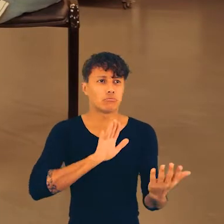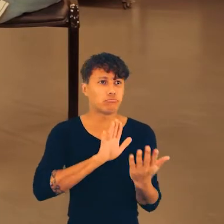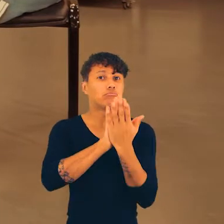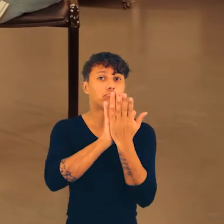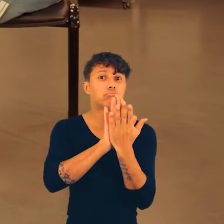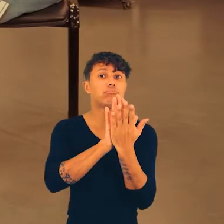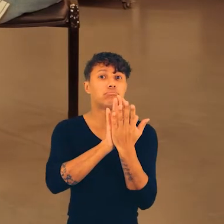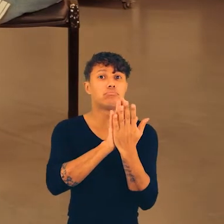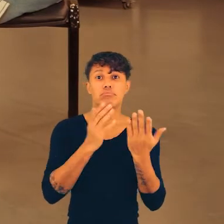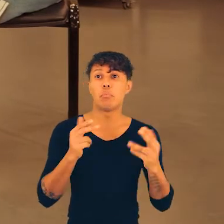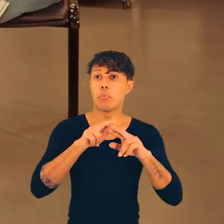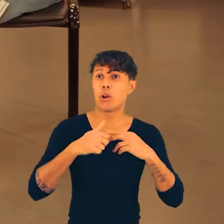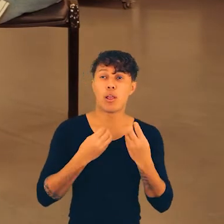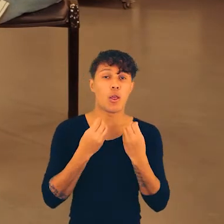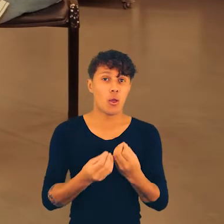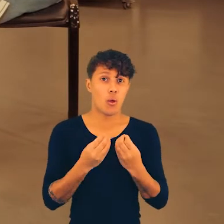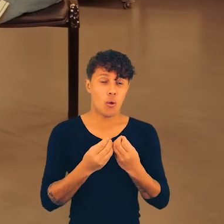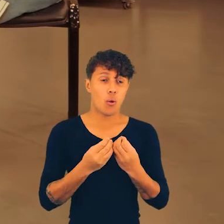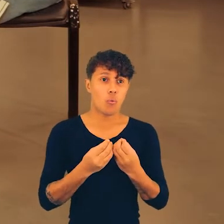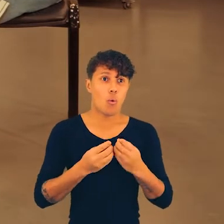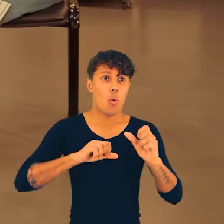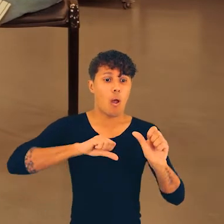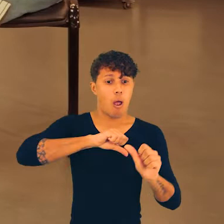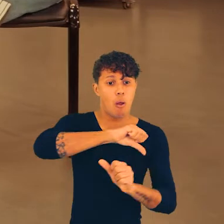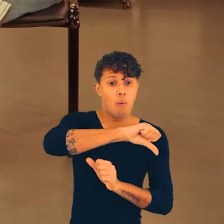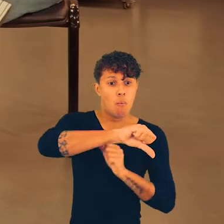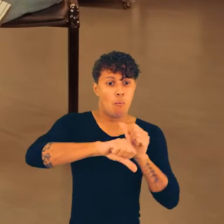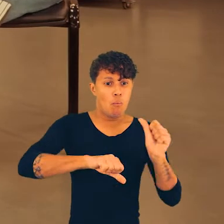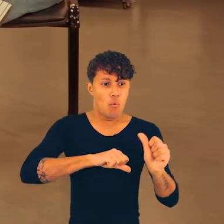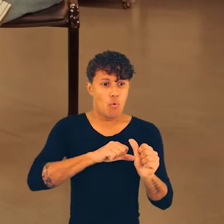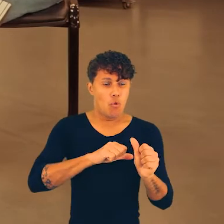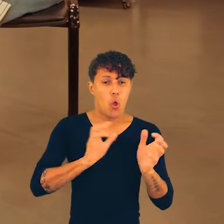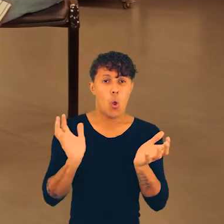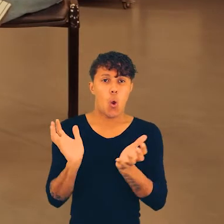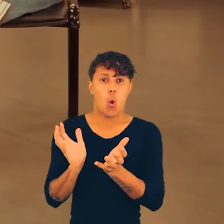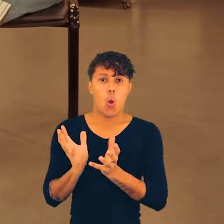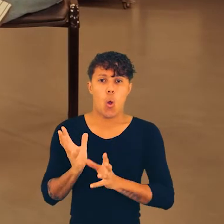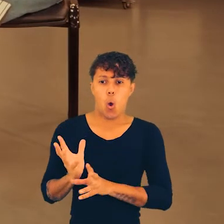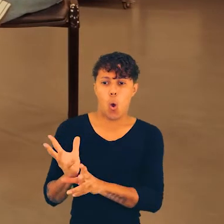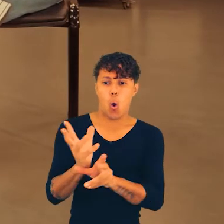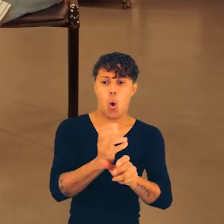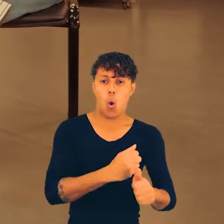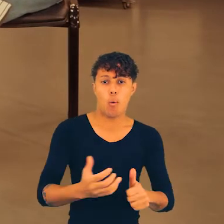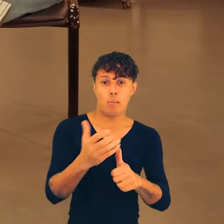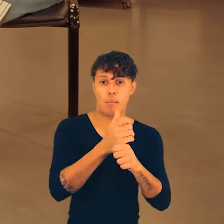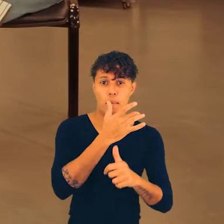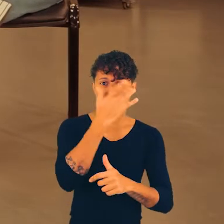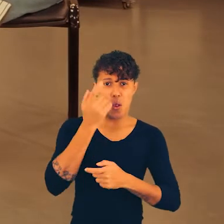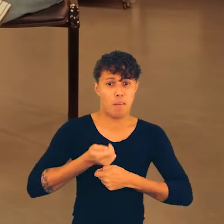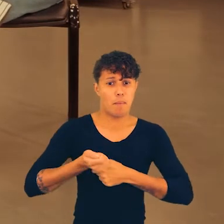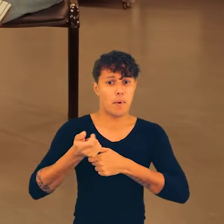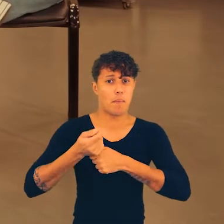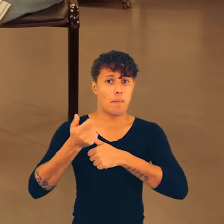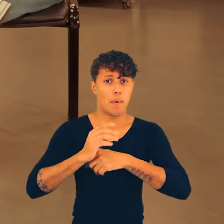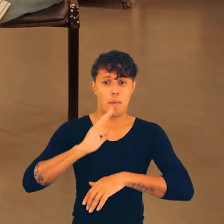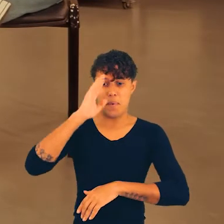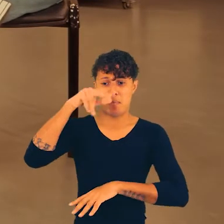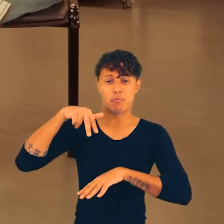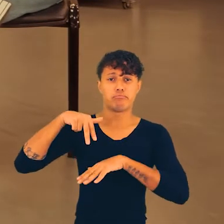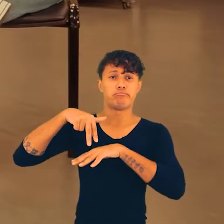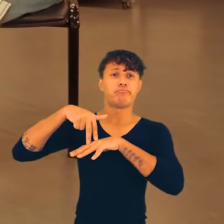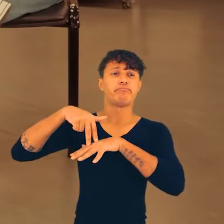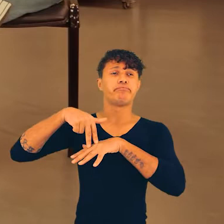é a gente enfrentando ele de frente. Porque a manutenção desse conjunto de privilégios, dessa galera que se